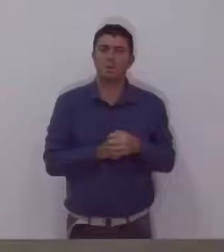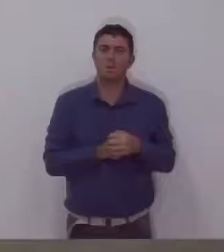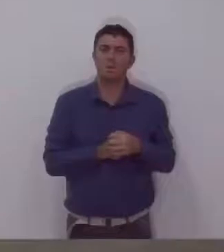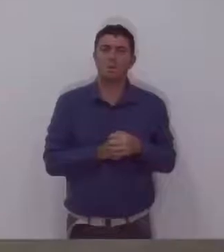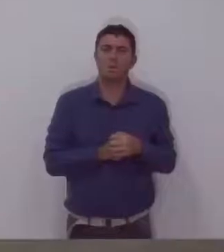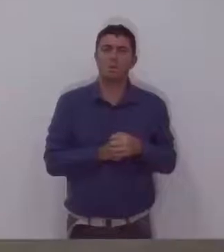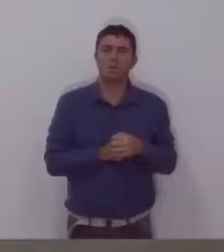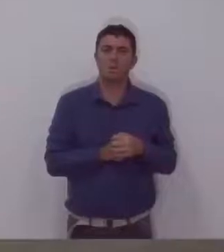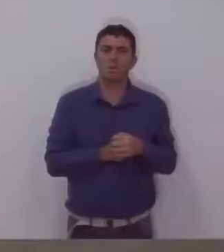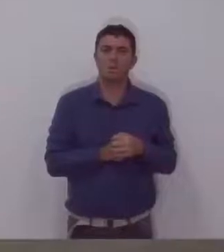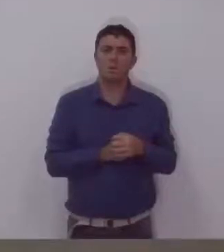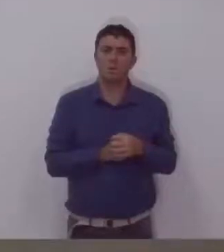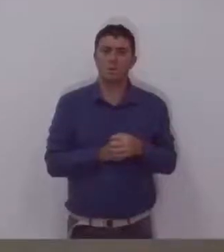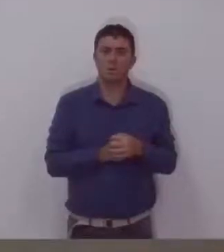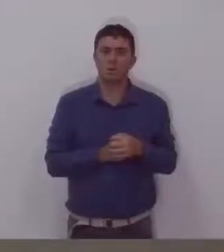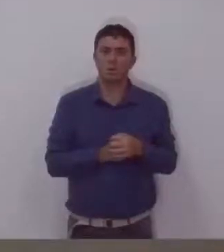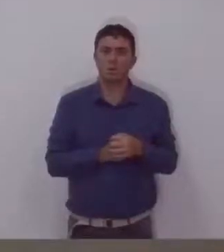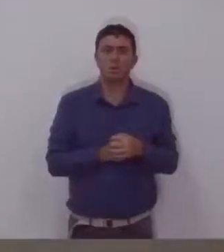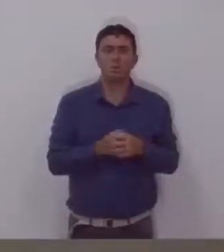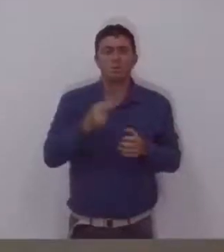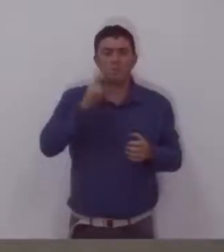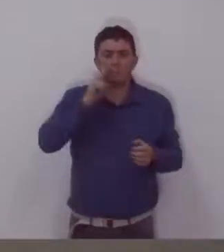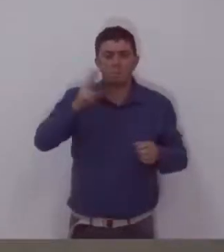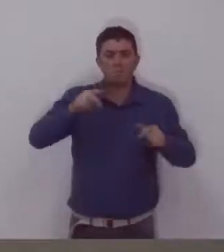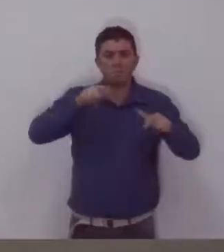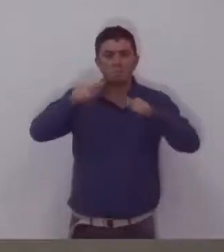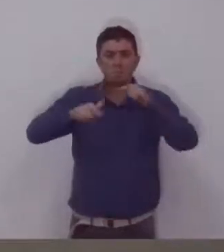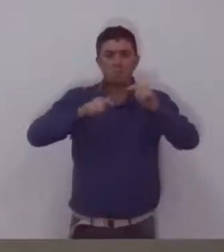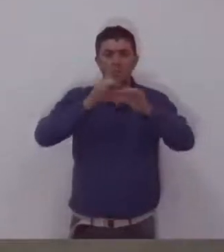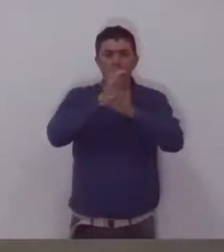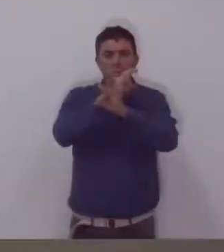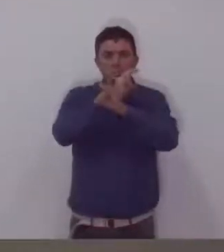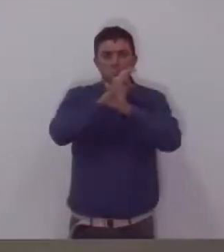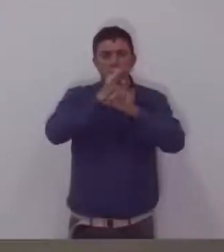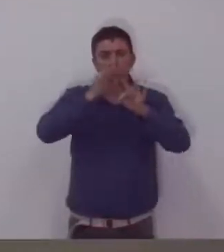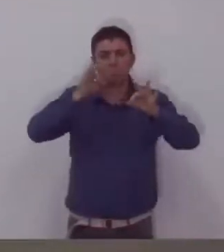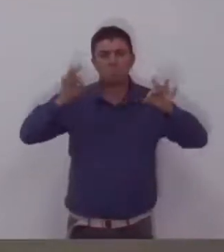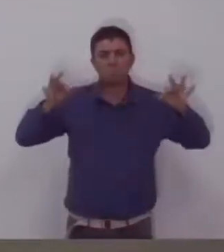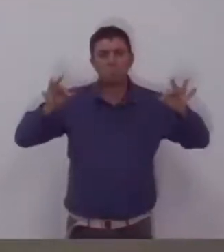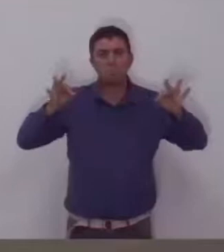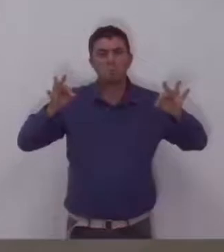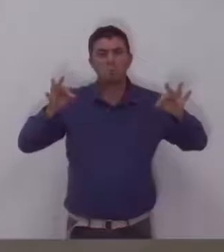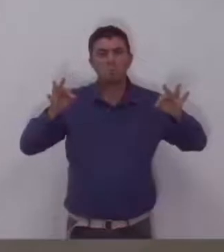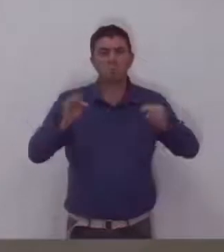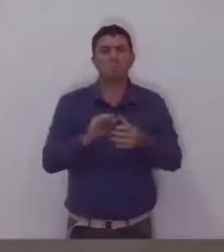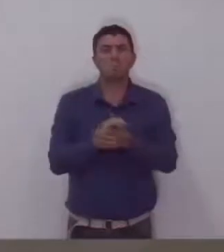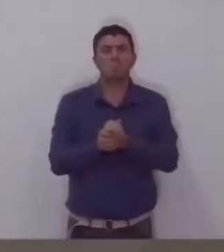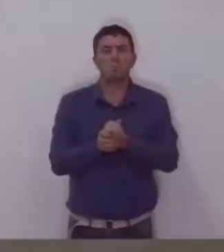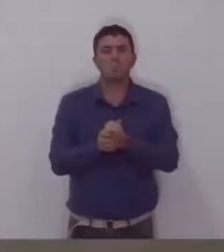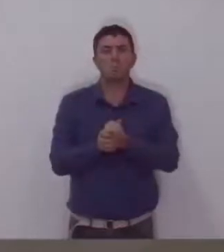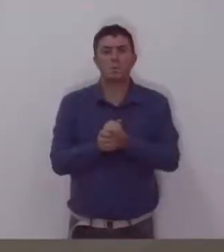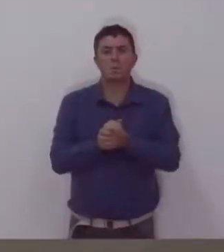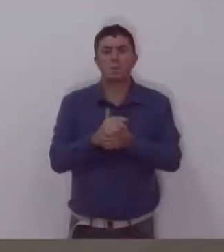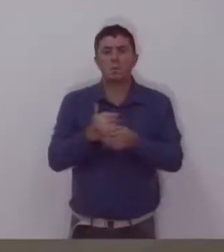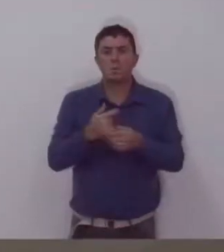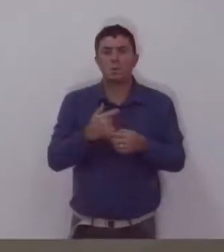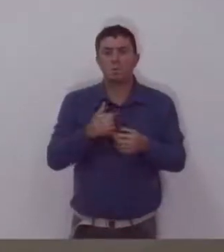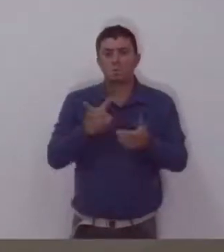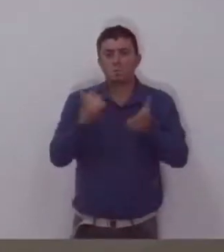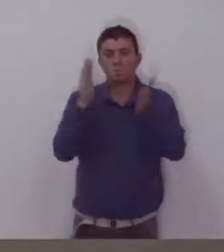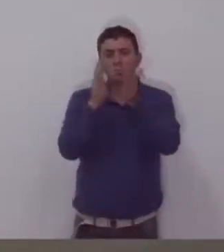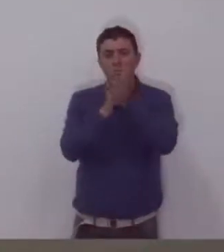o trabalho excelente, excelente, e é que eu cumprimento realmente o prefeito, com toda a sua equipe,